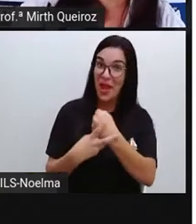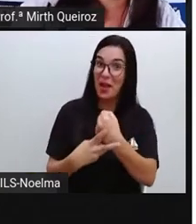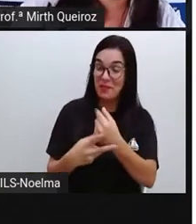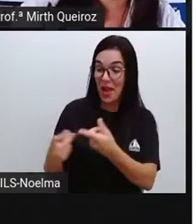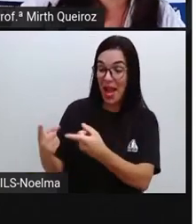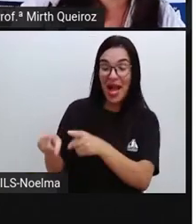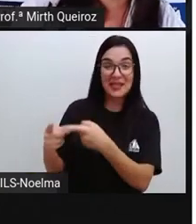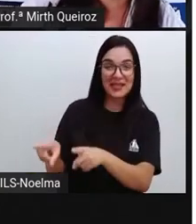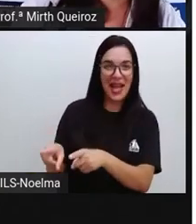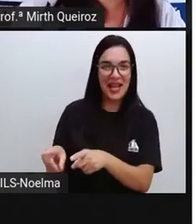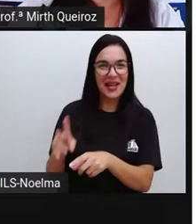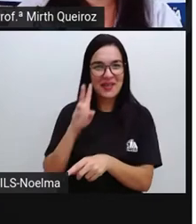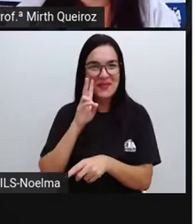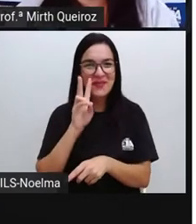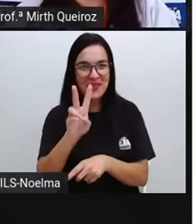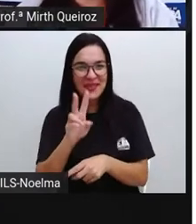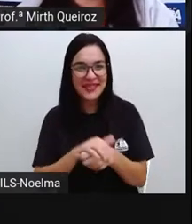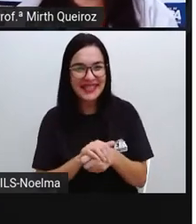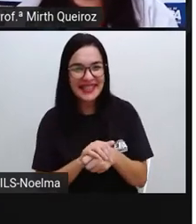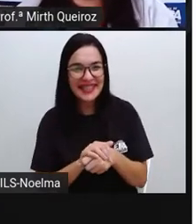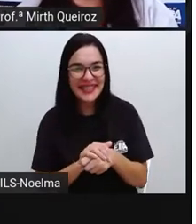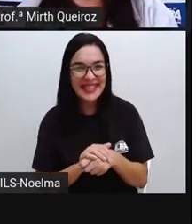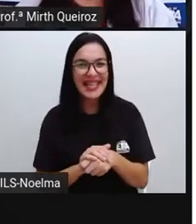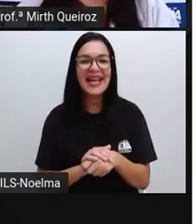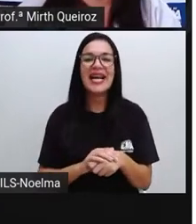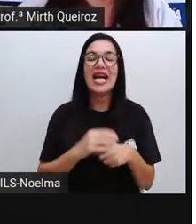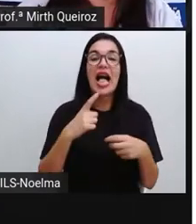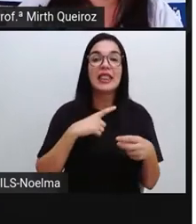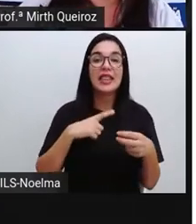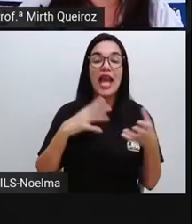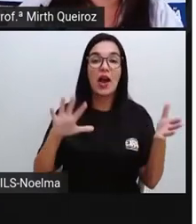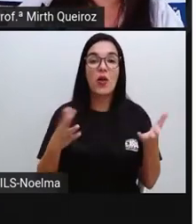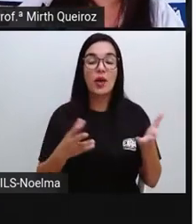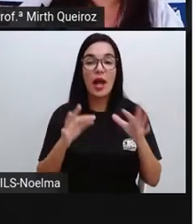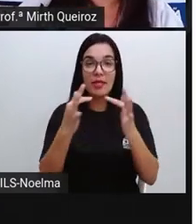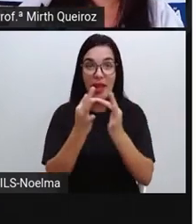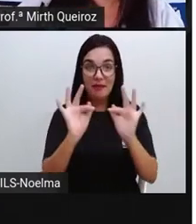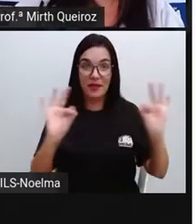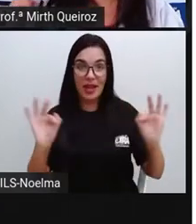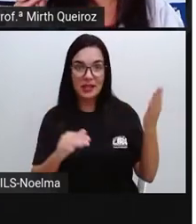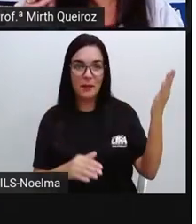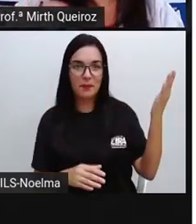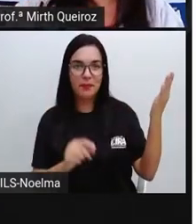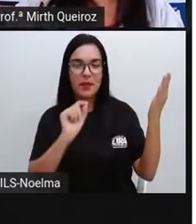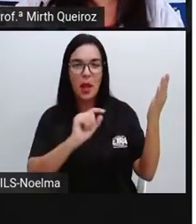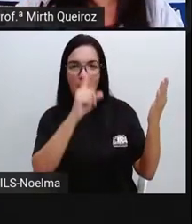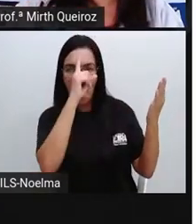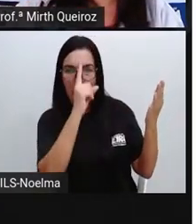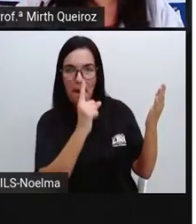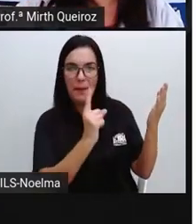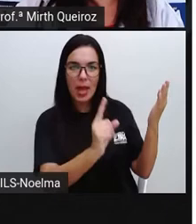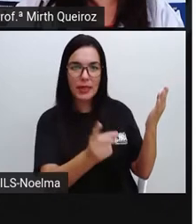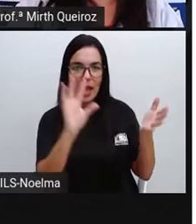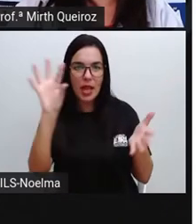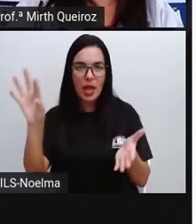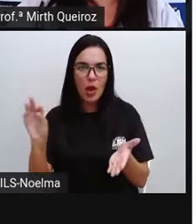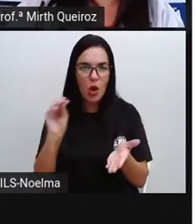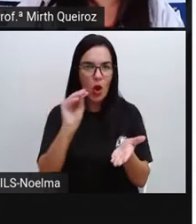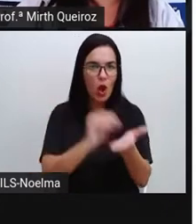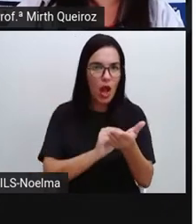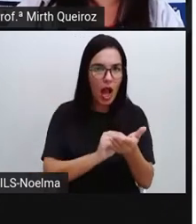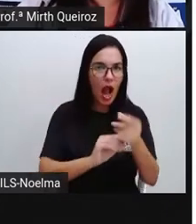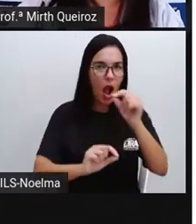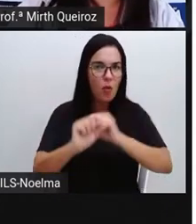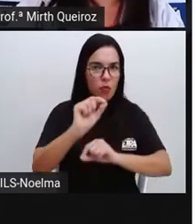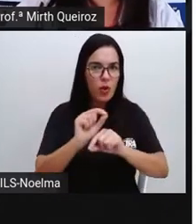aço com C cedilha é uma liga de ferro. Aço com SS, o verbo assar. E aí a gente tem a aplicação dessas